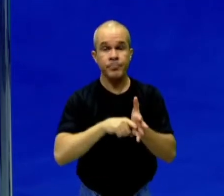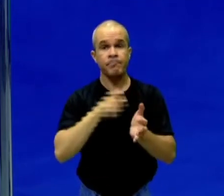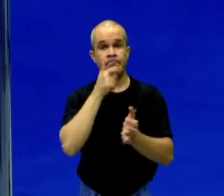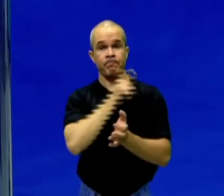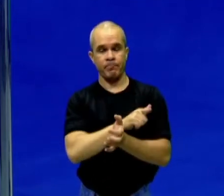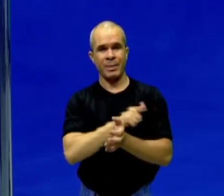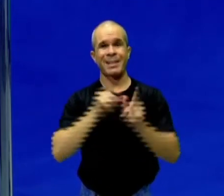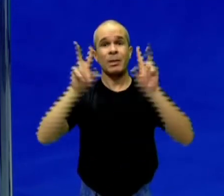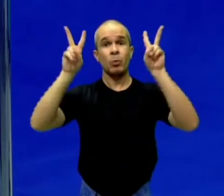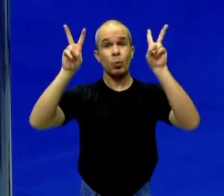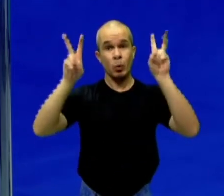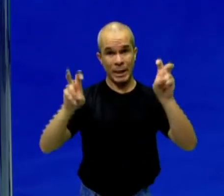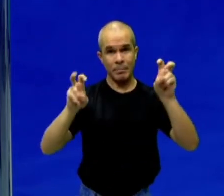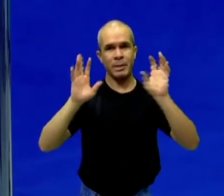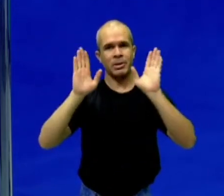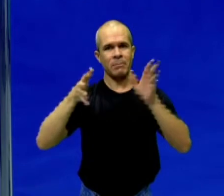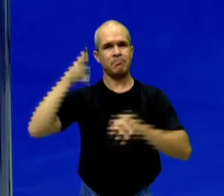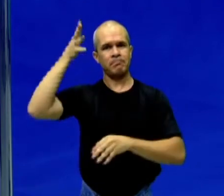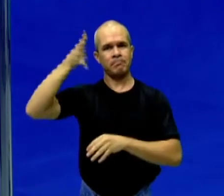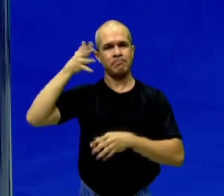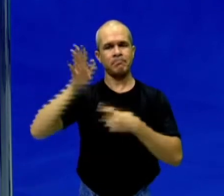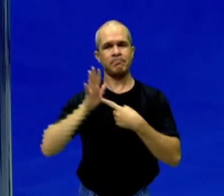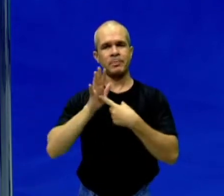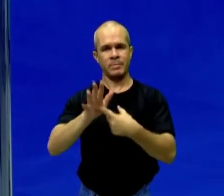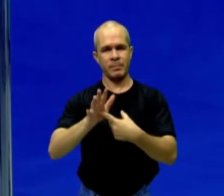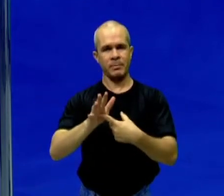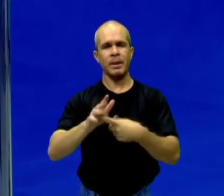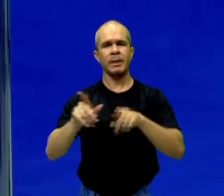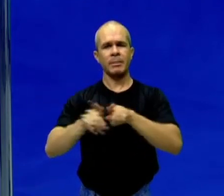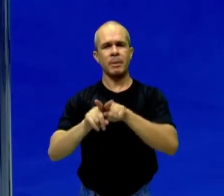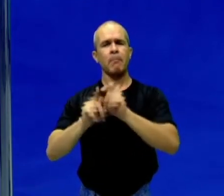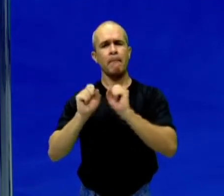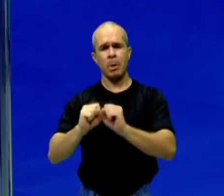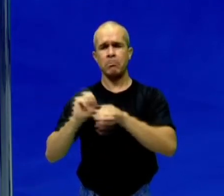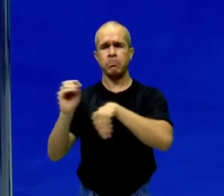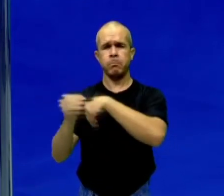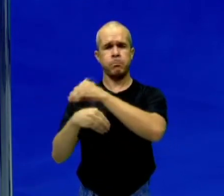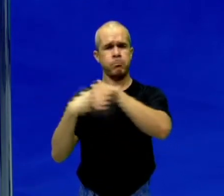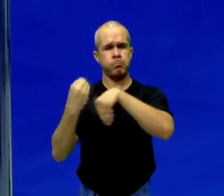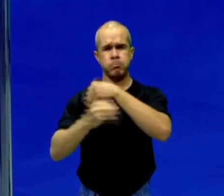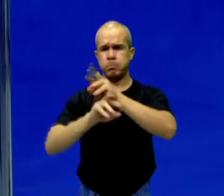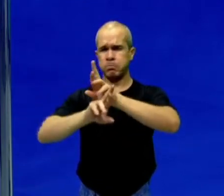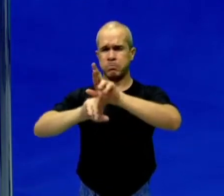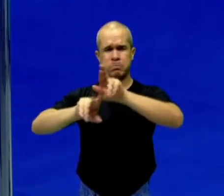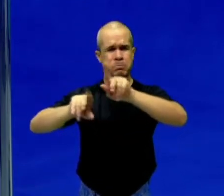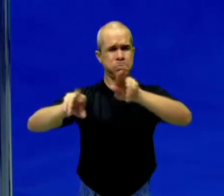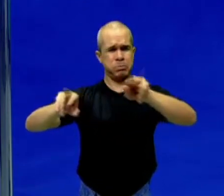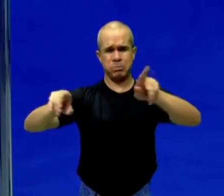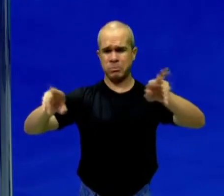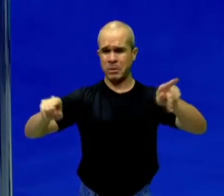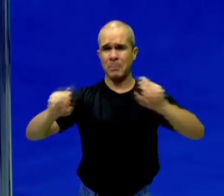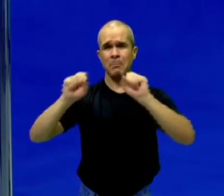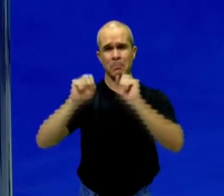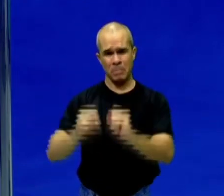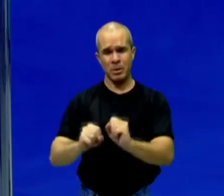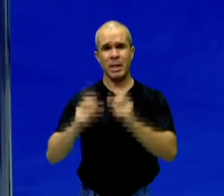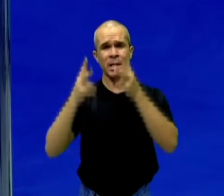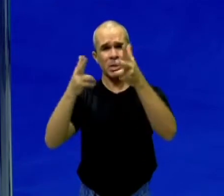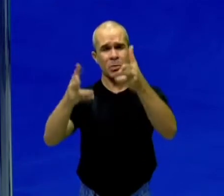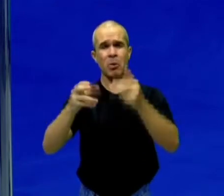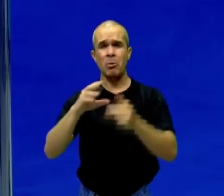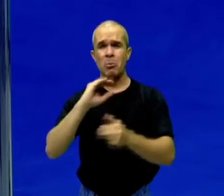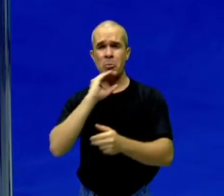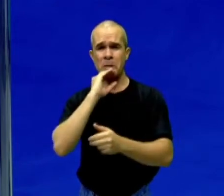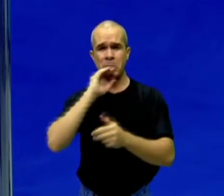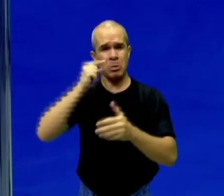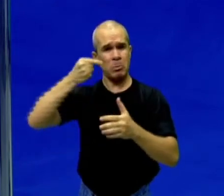o tema que foi até então apresentado para o professor e mesclar esse tema como objeto de conhecimento, para que